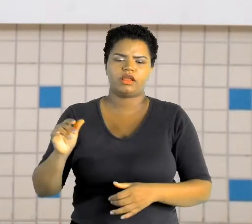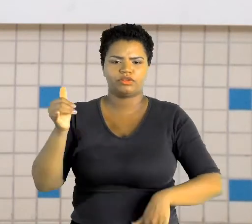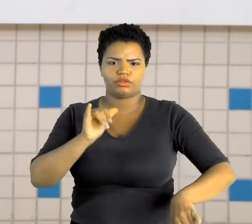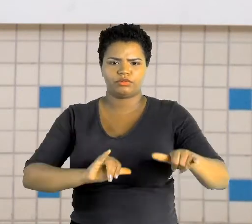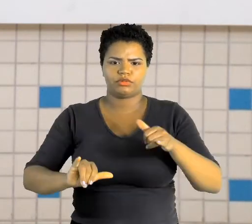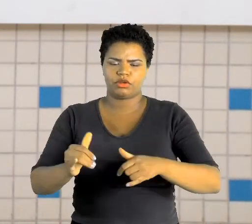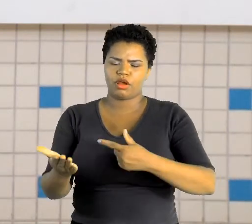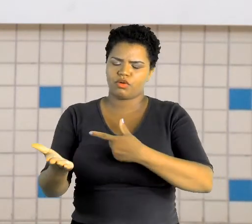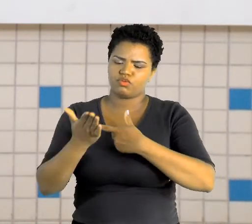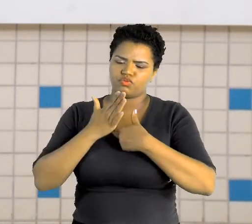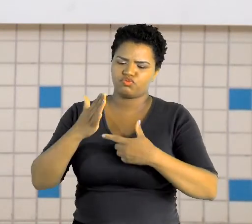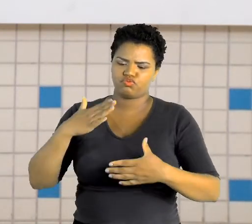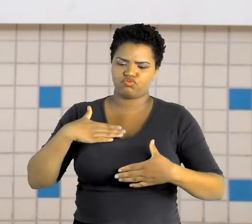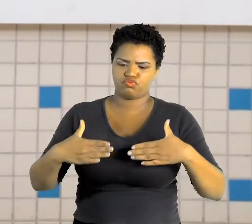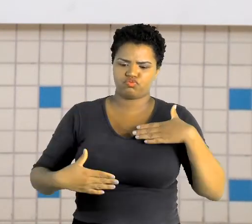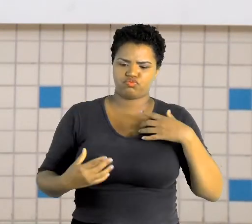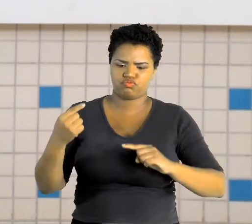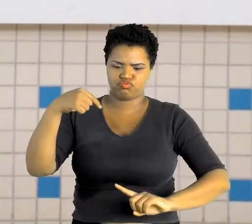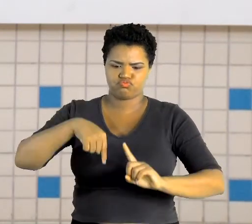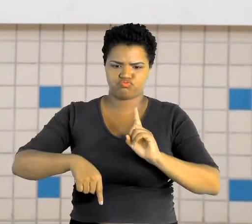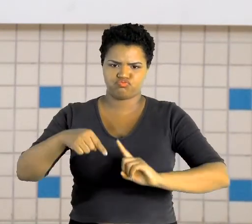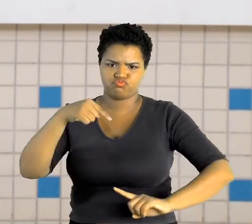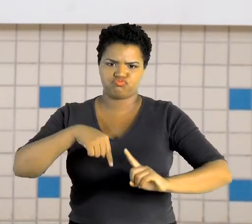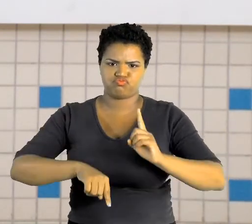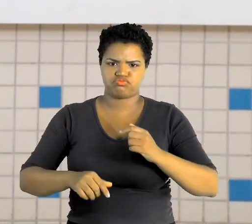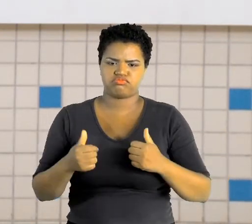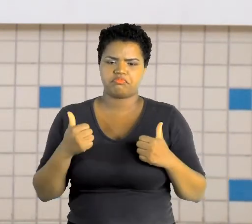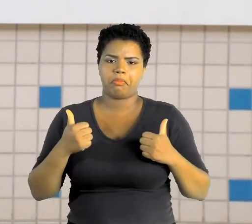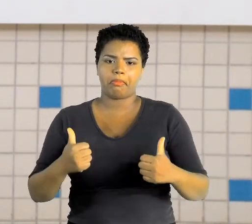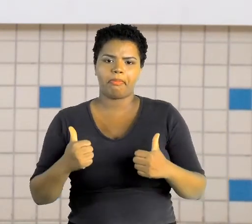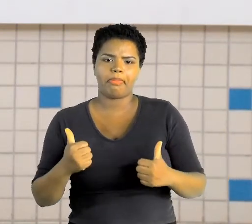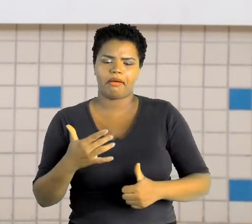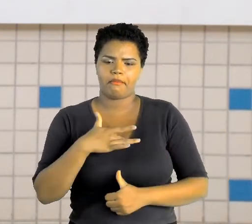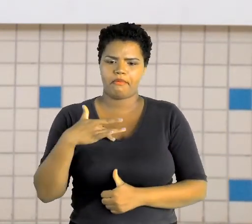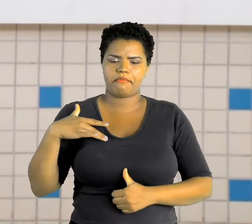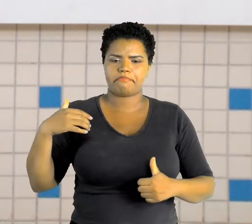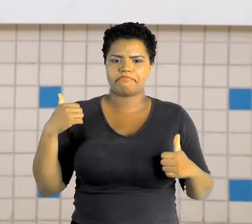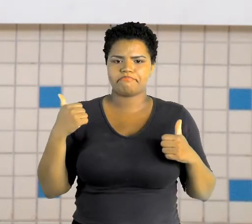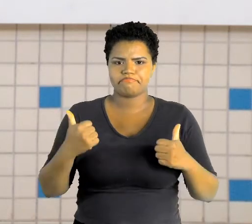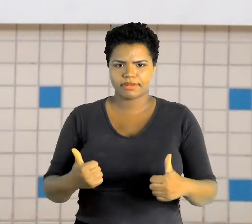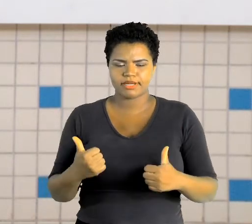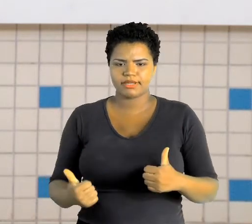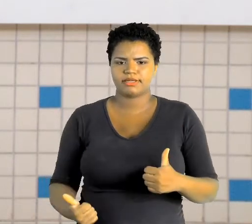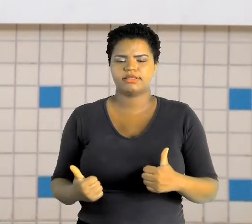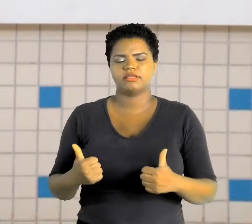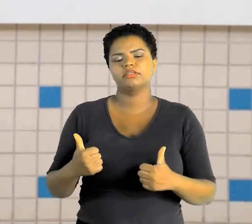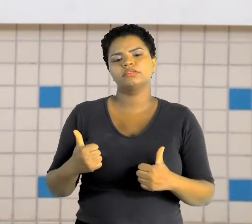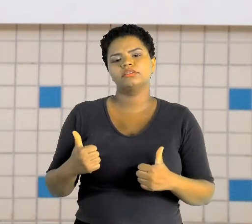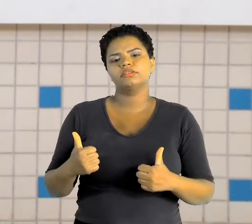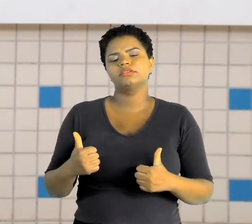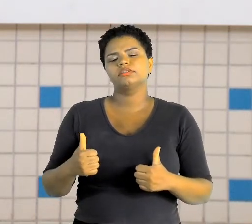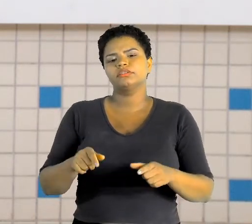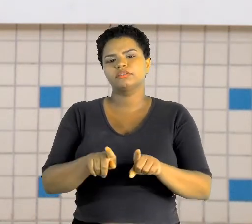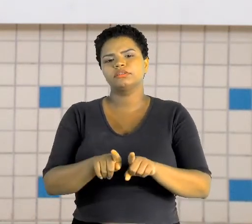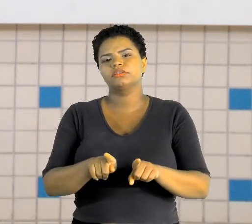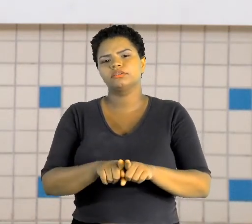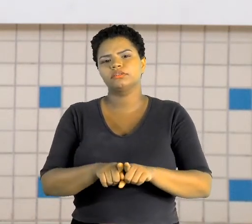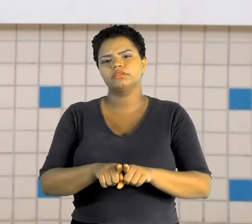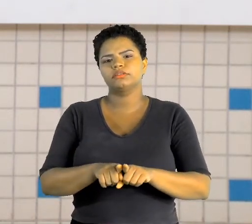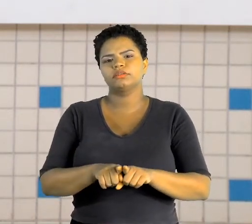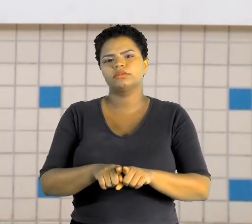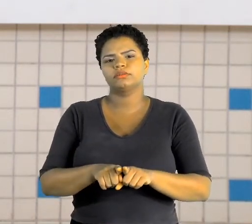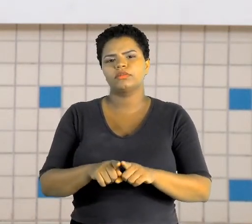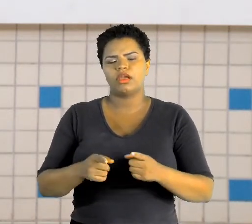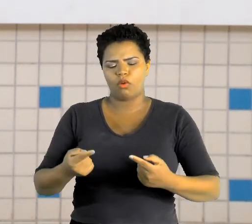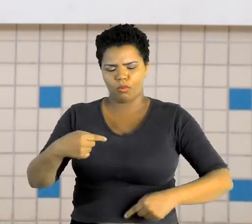funcionamento do nosso corpo, para a gente ter uma boa saúde e um bom funcionamento do nosso